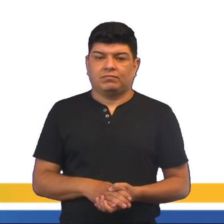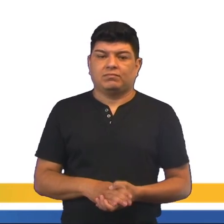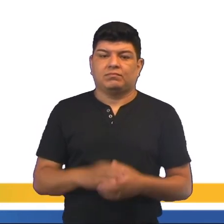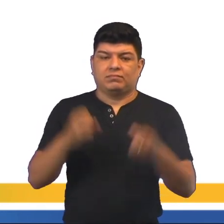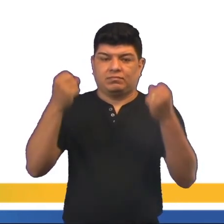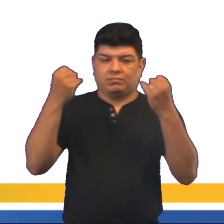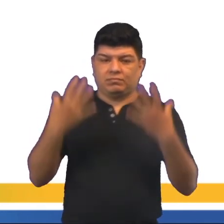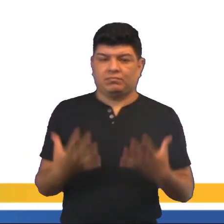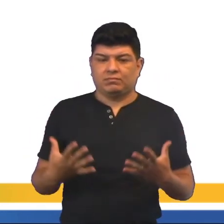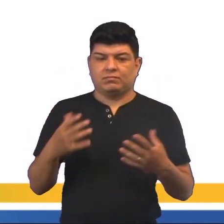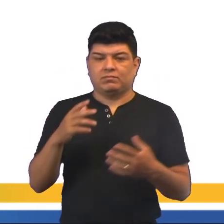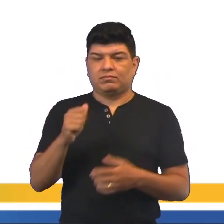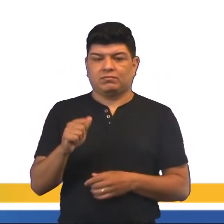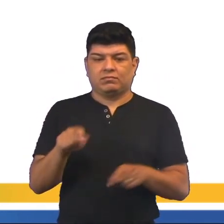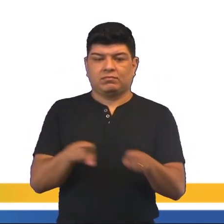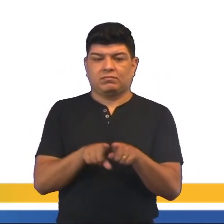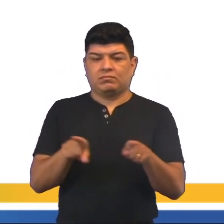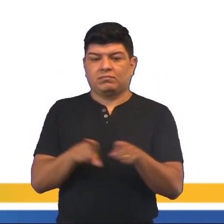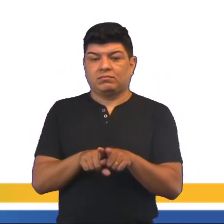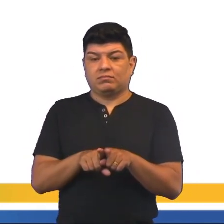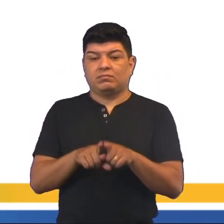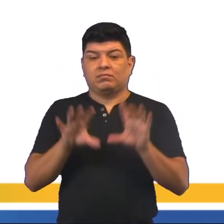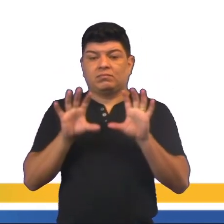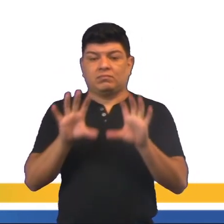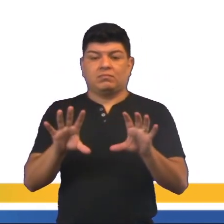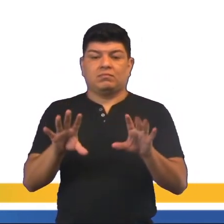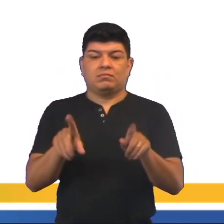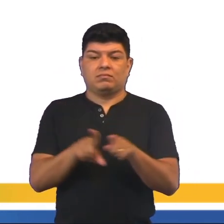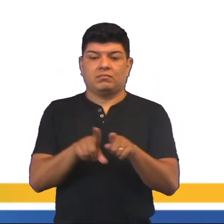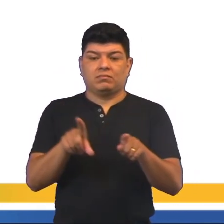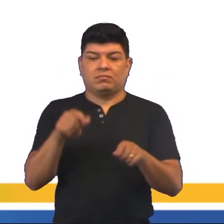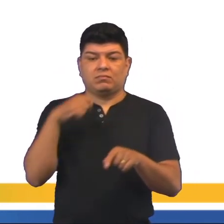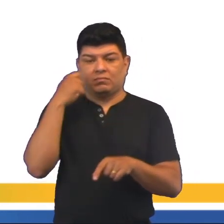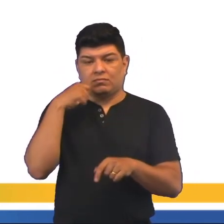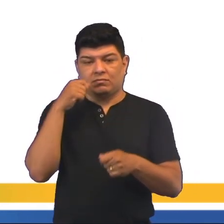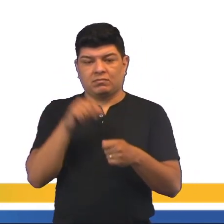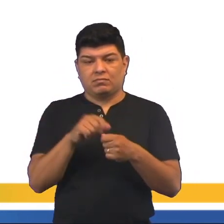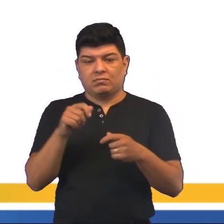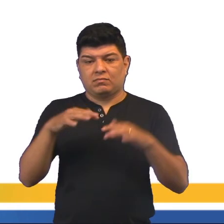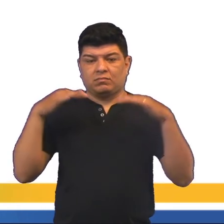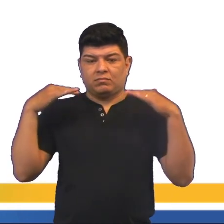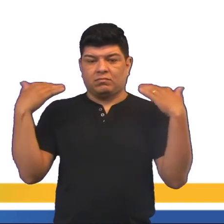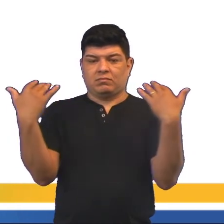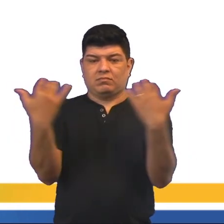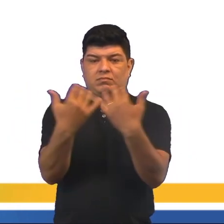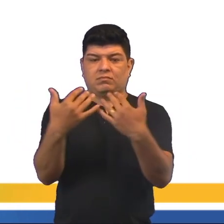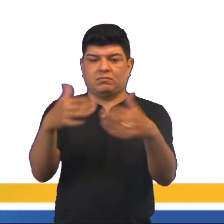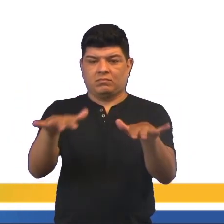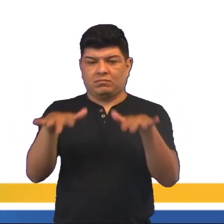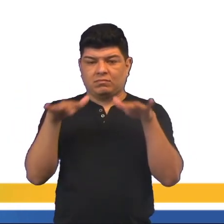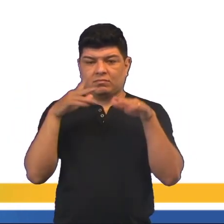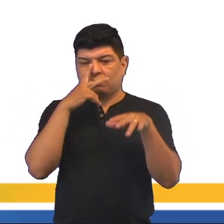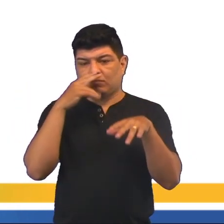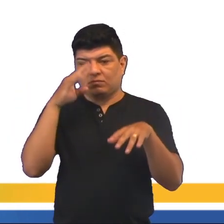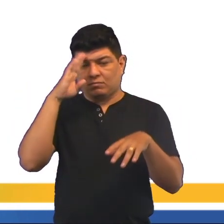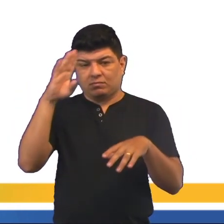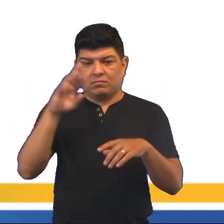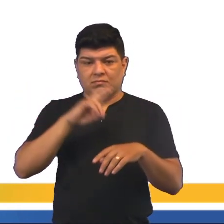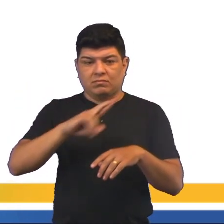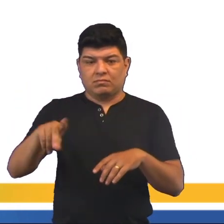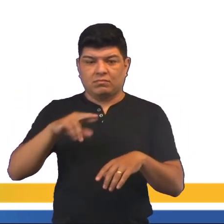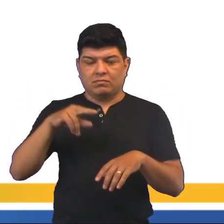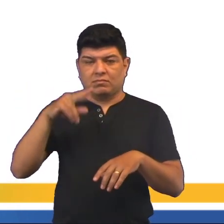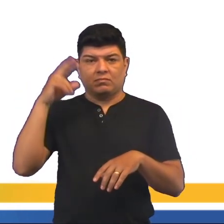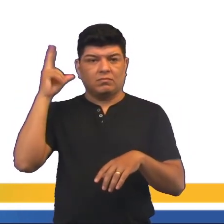o esclarecimento, o comentário crítico dito mordaz que o ator faz para a plateia e que supostamente não será